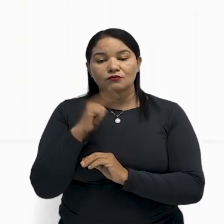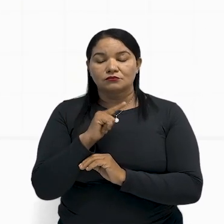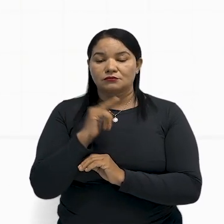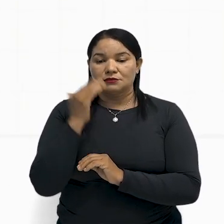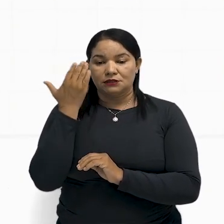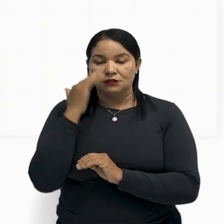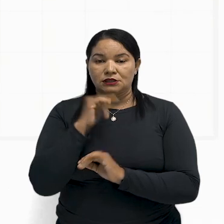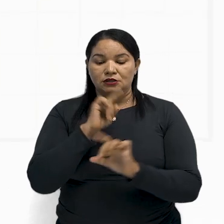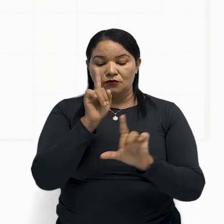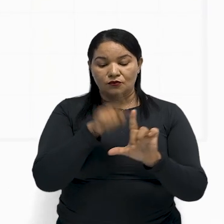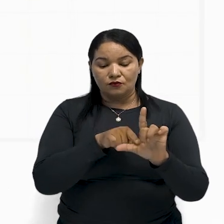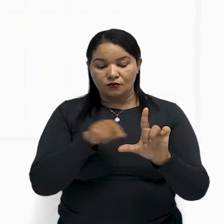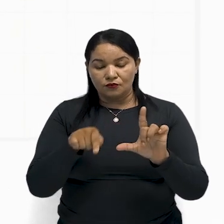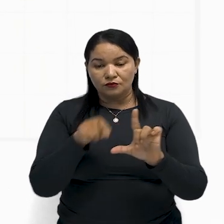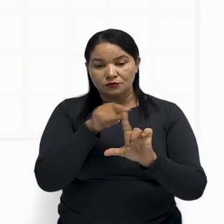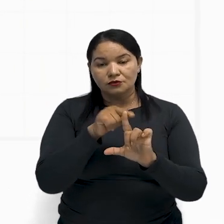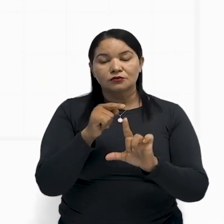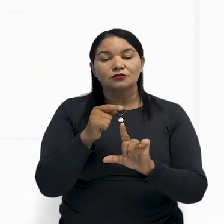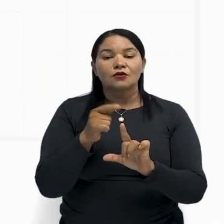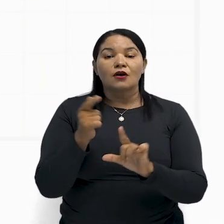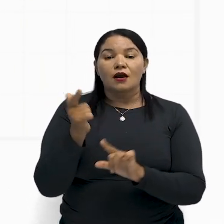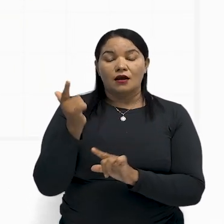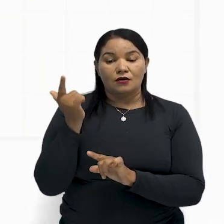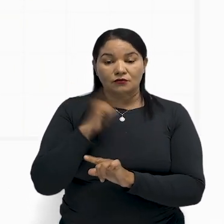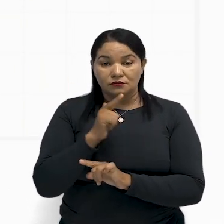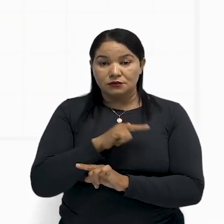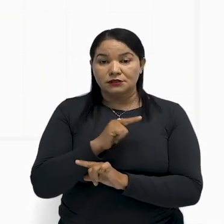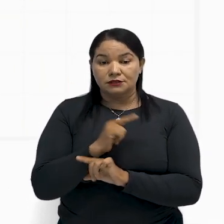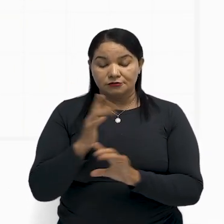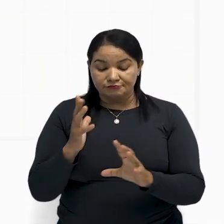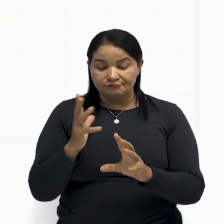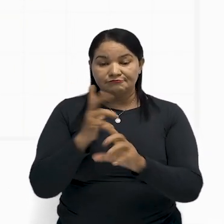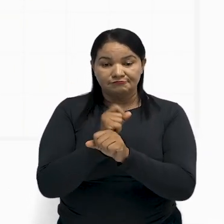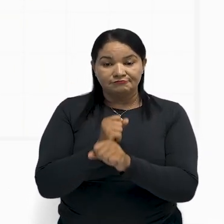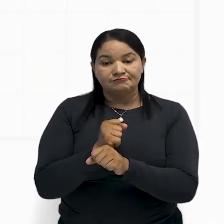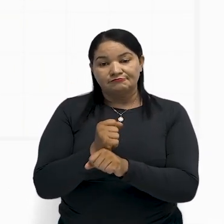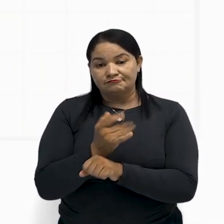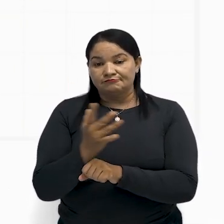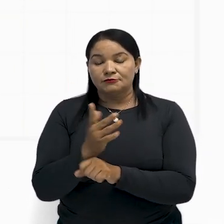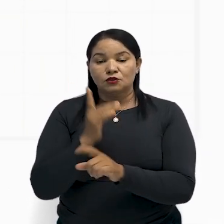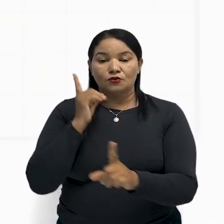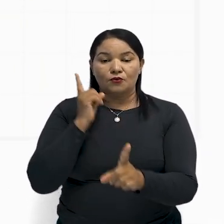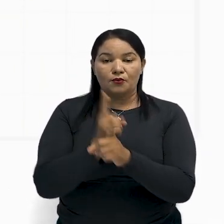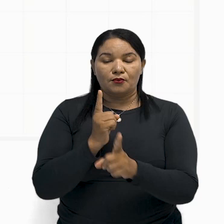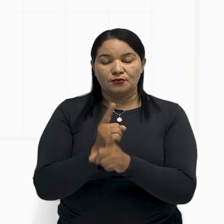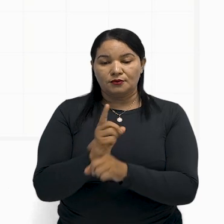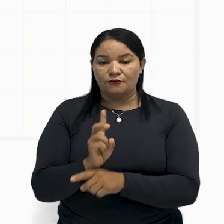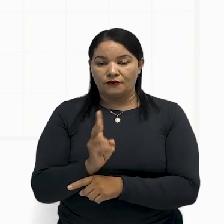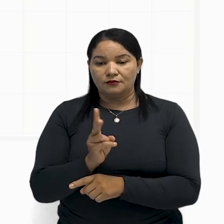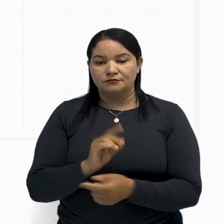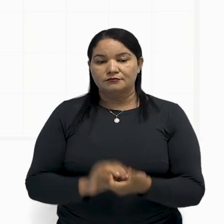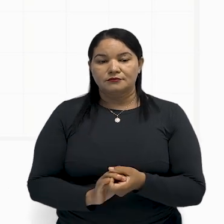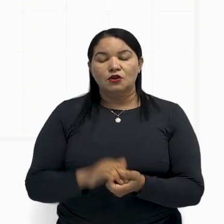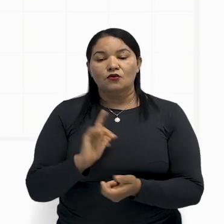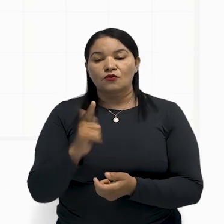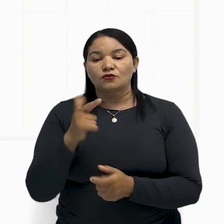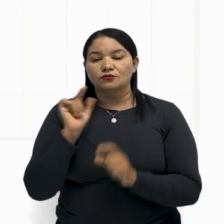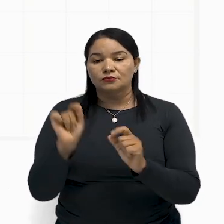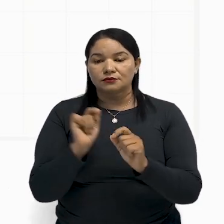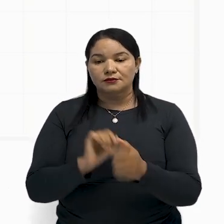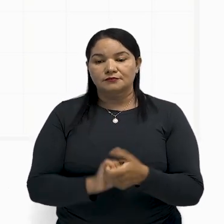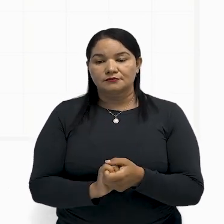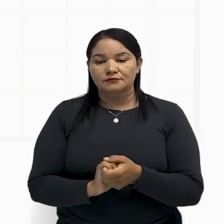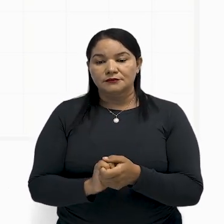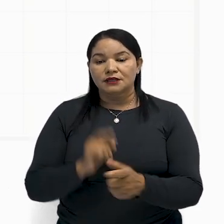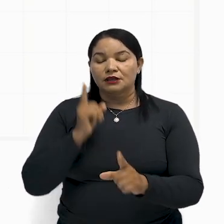de triângulos, a gente consegue resolver os exercícios, vocês estão vendo, né? Olha esse próximo aqui, esse próximo está tranquilo, determine o